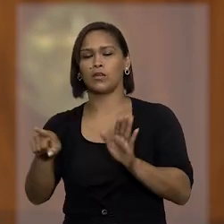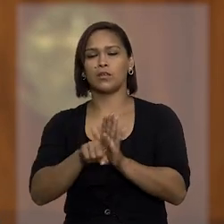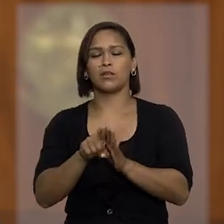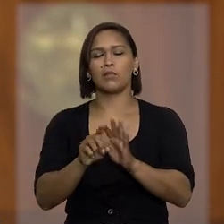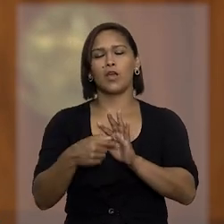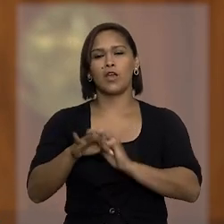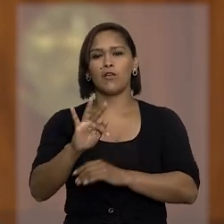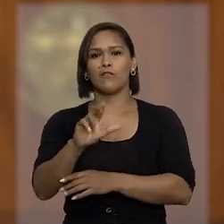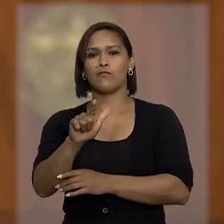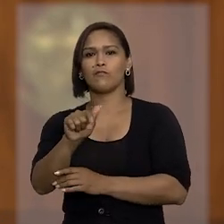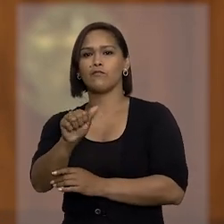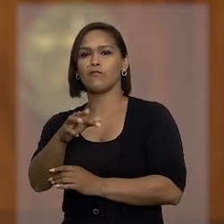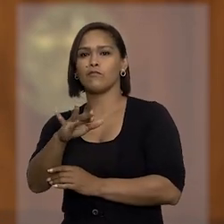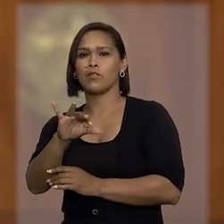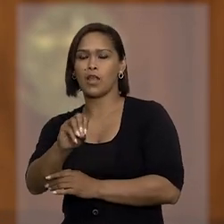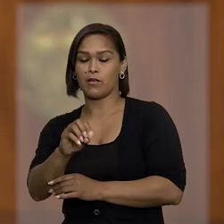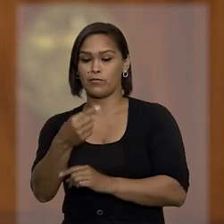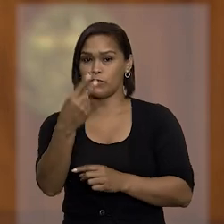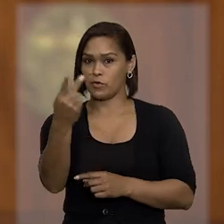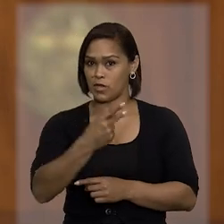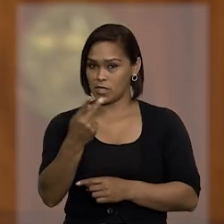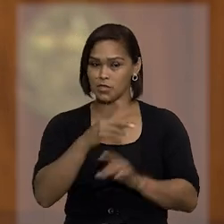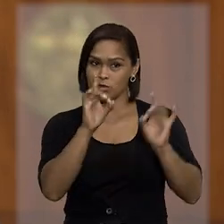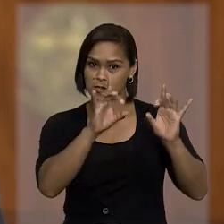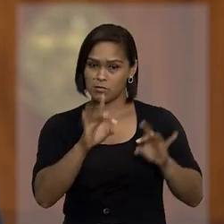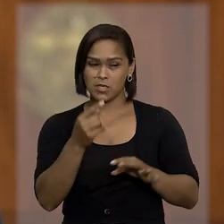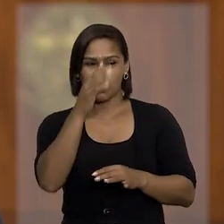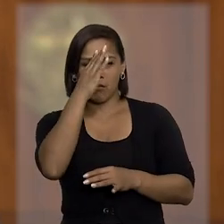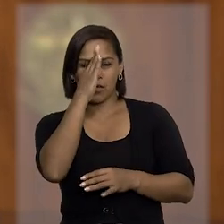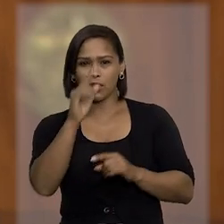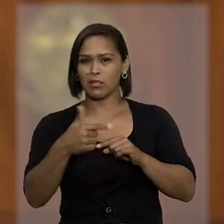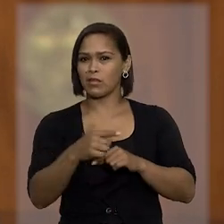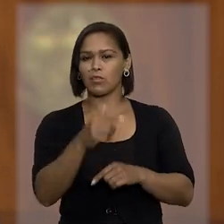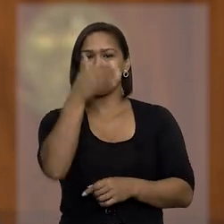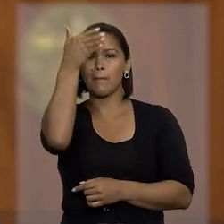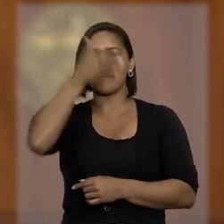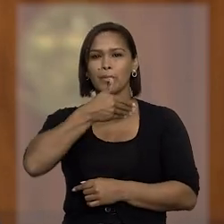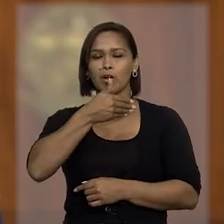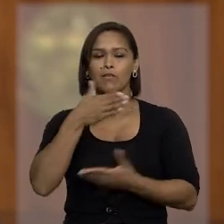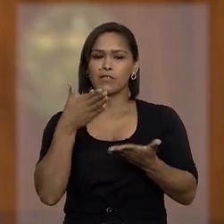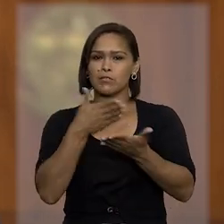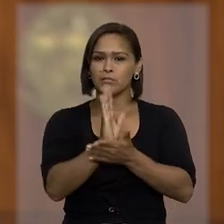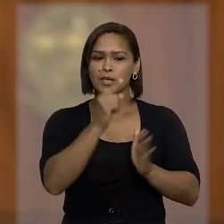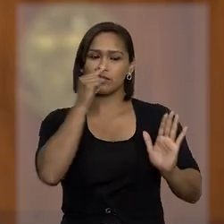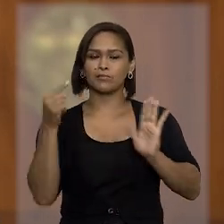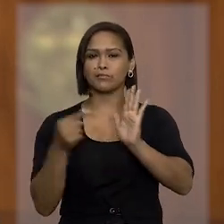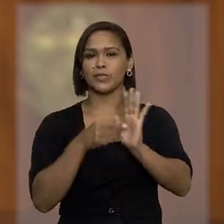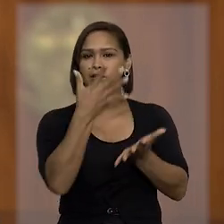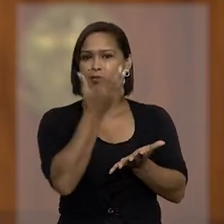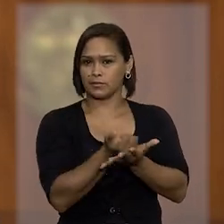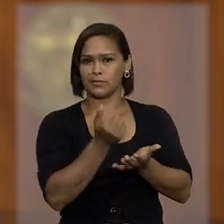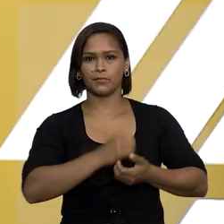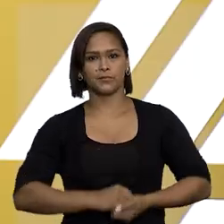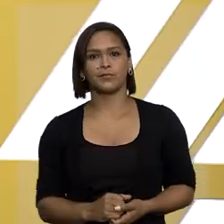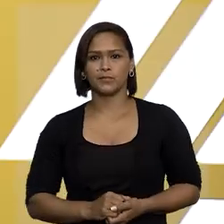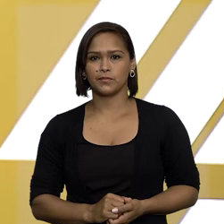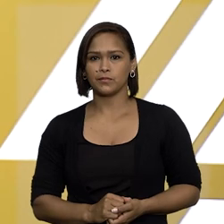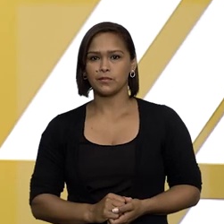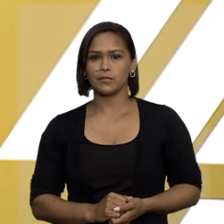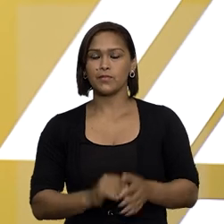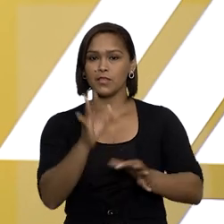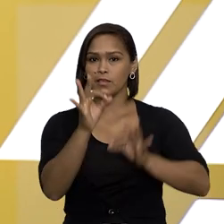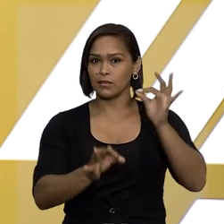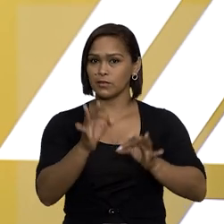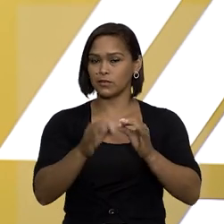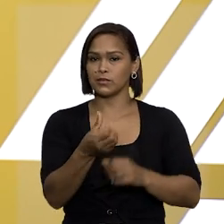servidor Flávio Cordeiro. Nesses dois casos, a corte entendeu não haver provas suficientes para admitir a acusação. Em